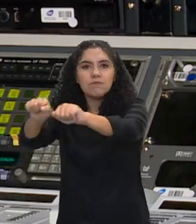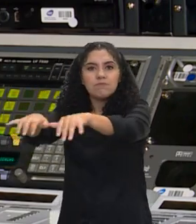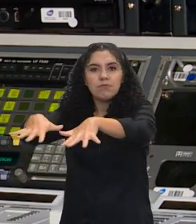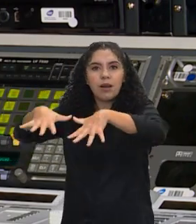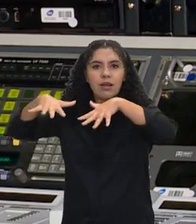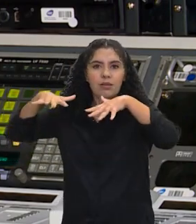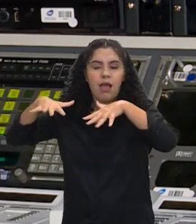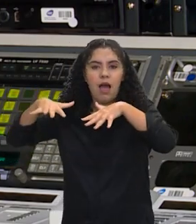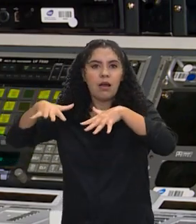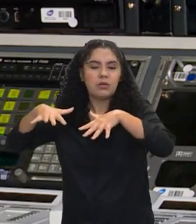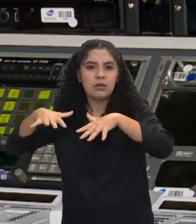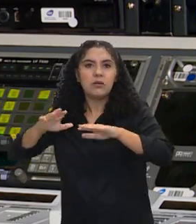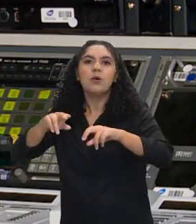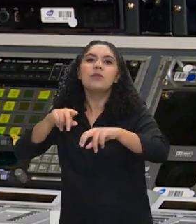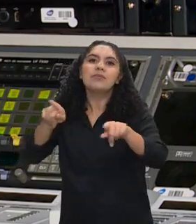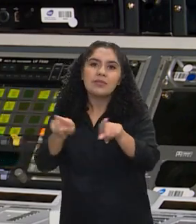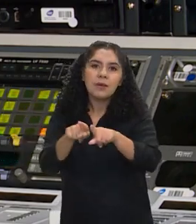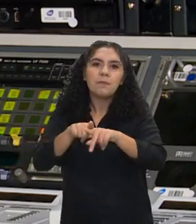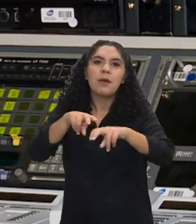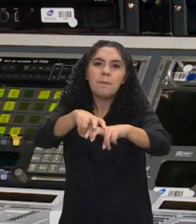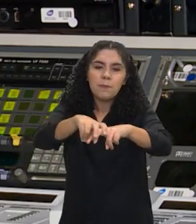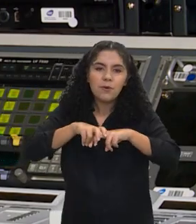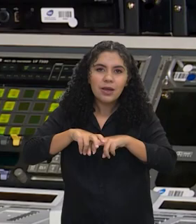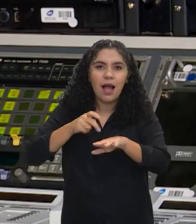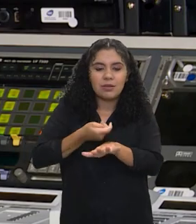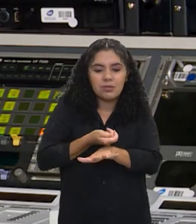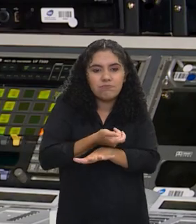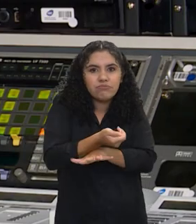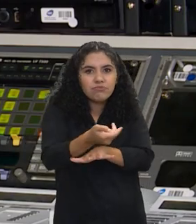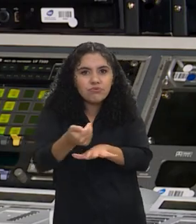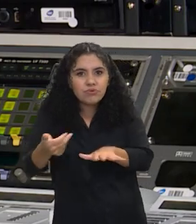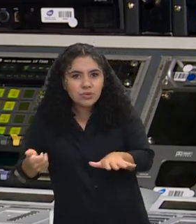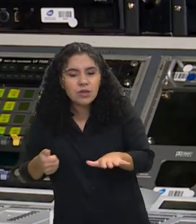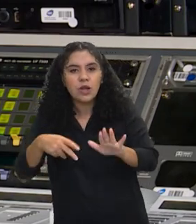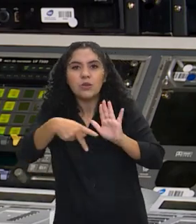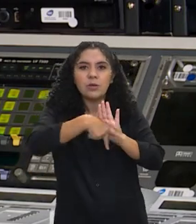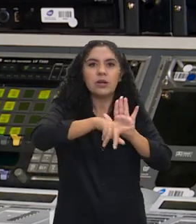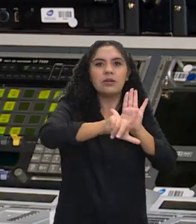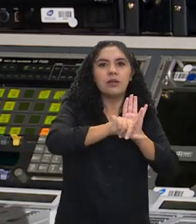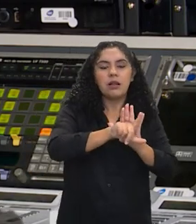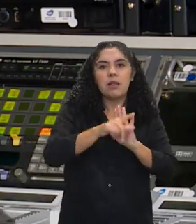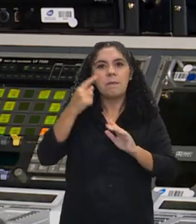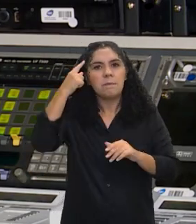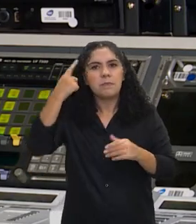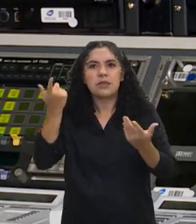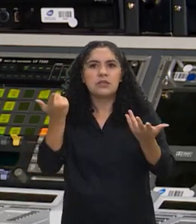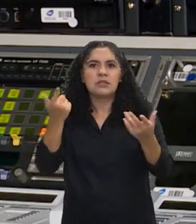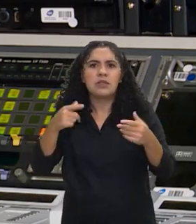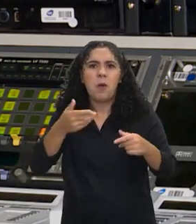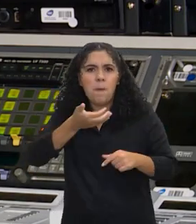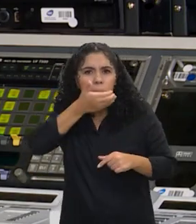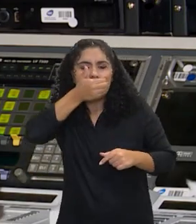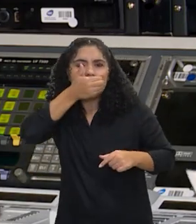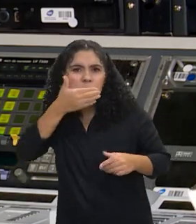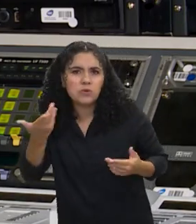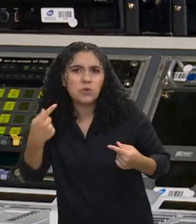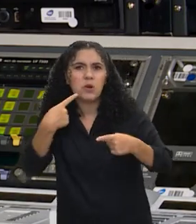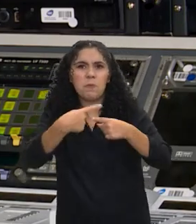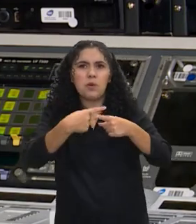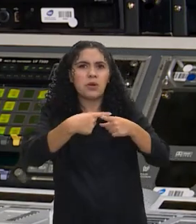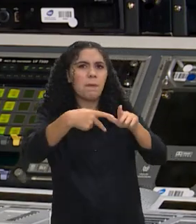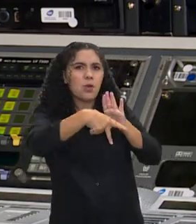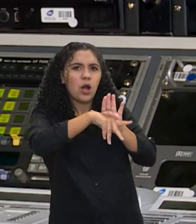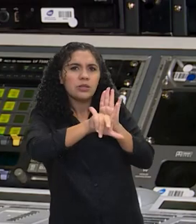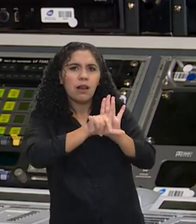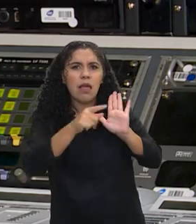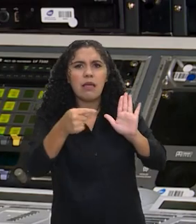Casa. inclusive por conta das fake news sobre o PL das fake news. A ideia de que ele promovia qualquer tipo de censura ou de que ele era um PL que